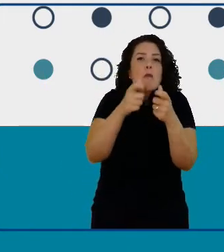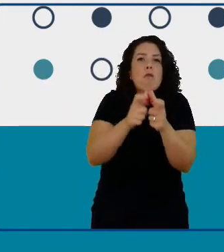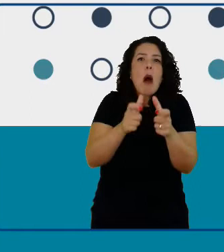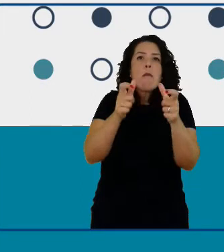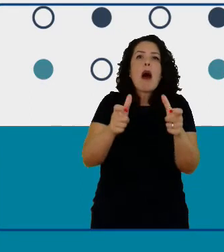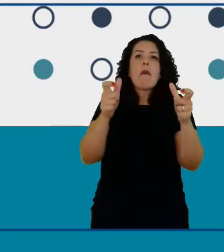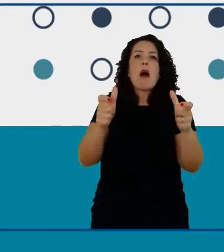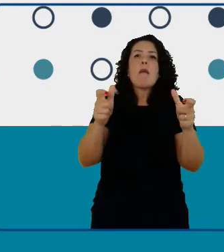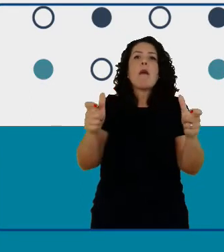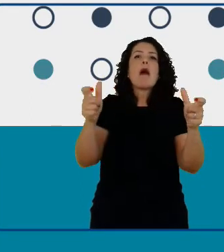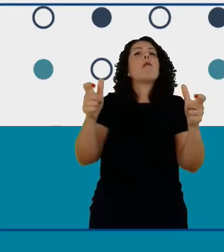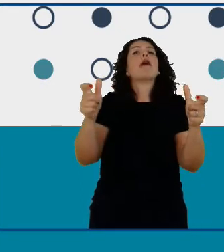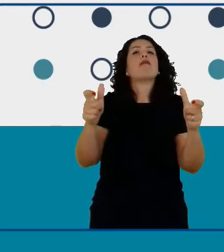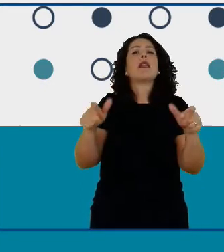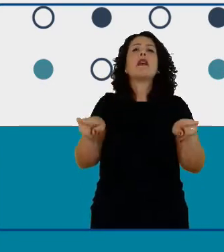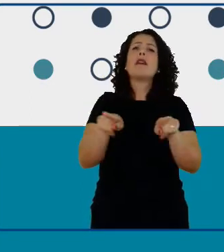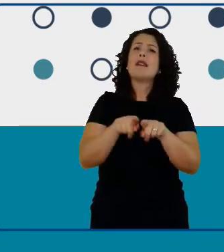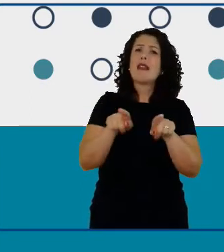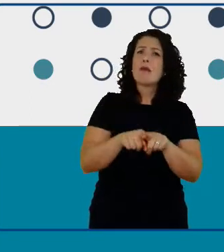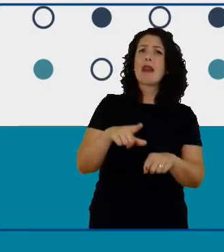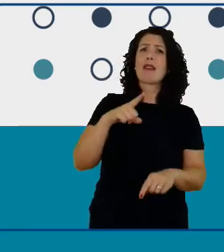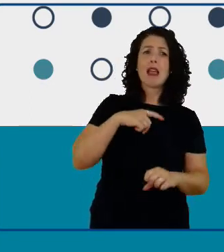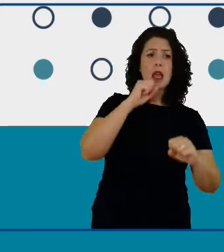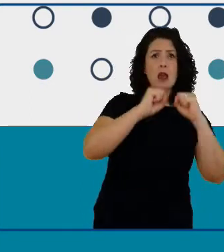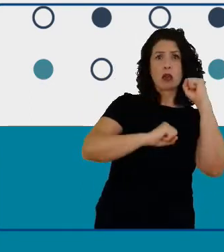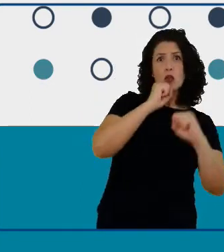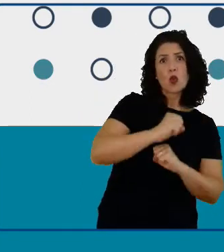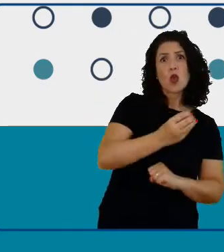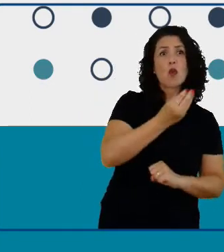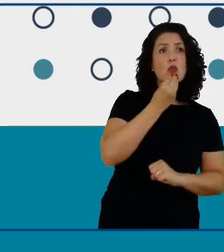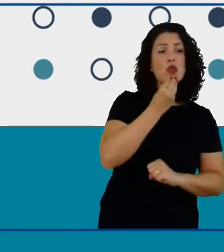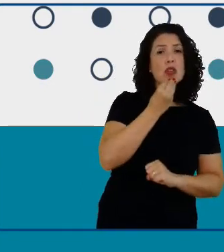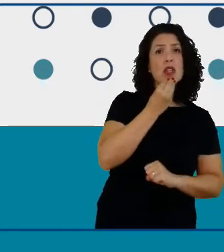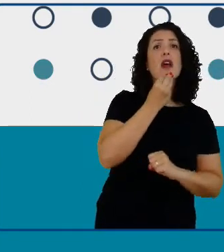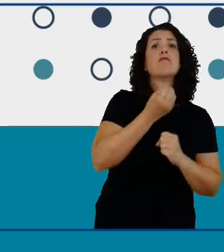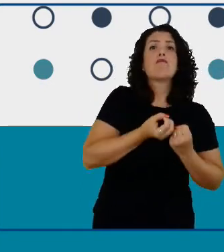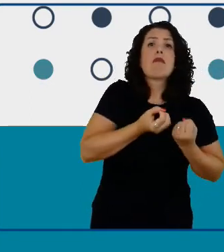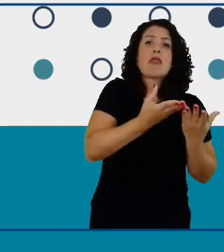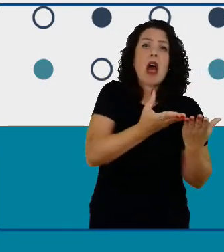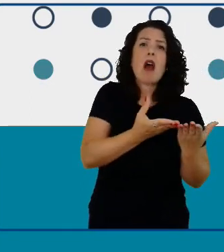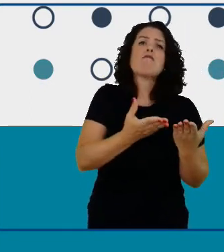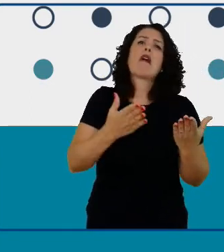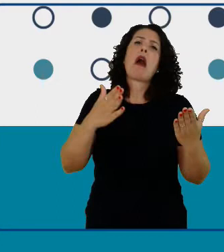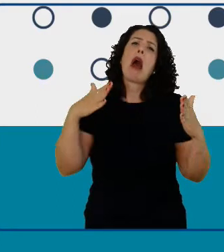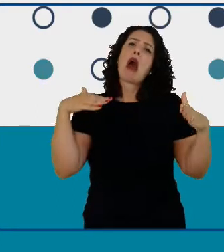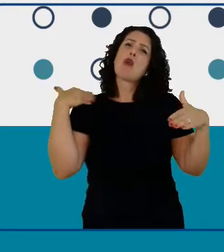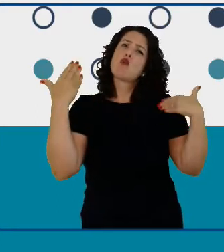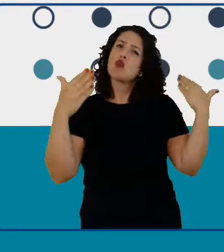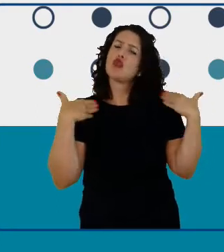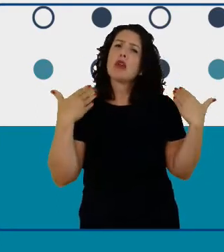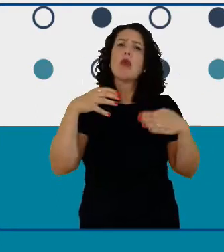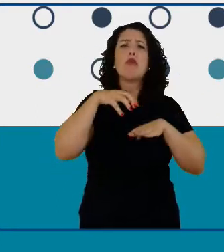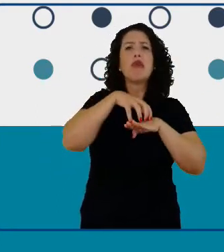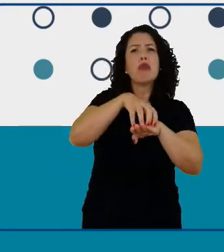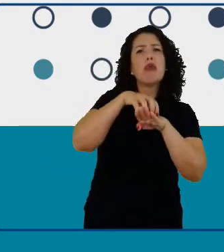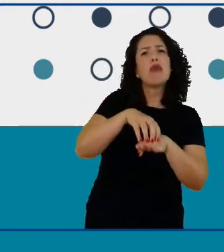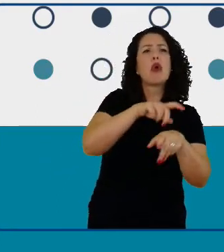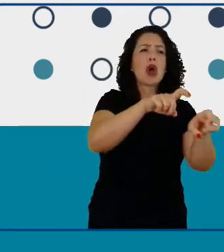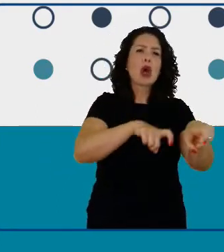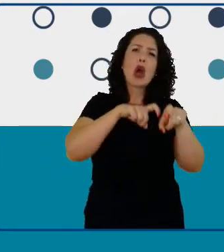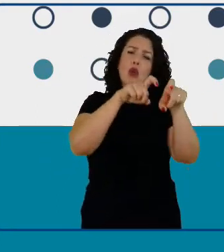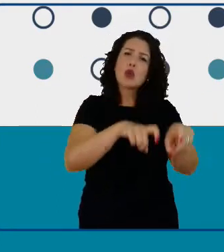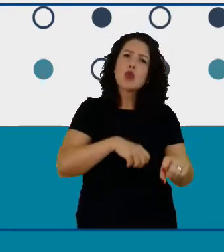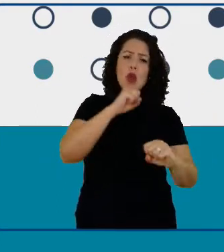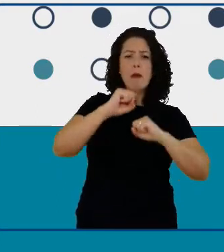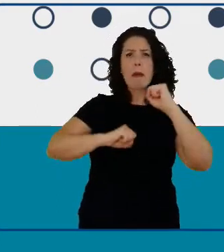oportunidades em muitas indústrias inclusive turismo agricultura manufatura e assim por